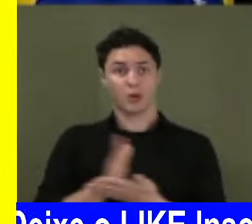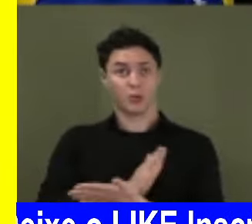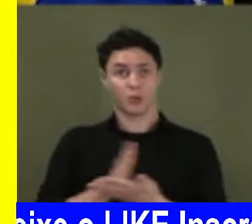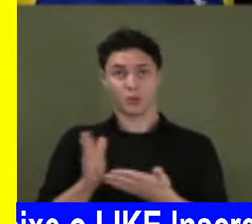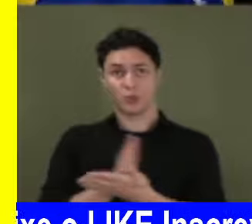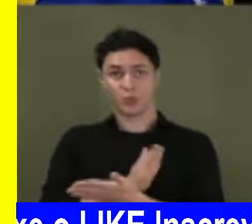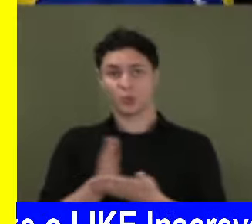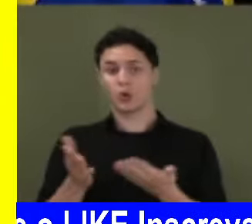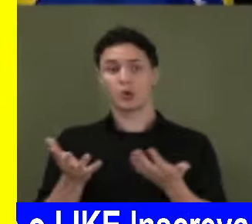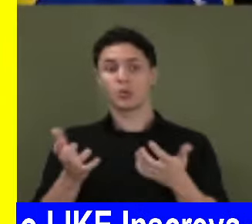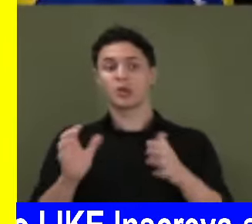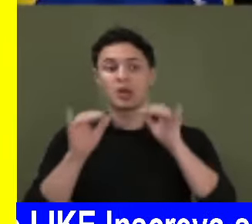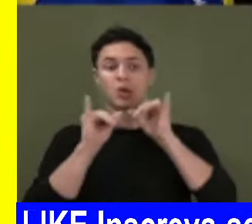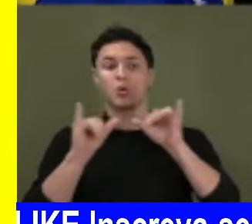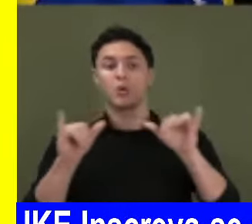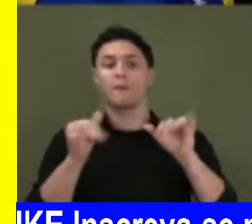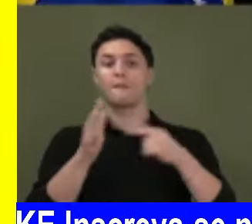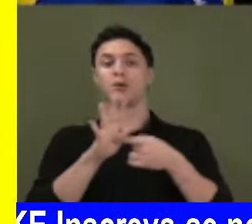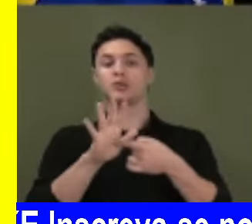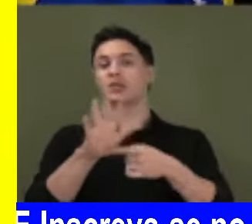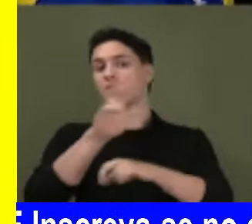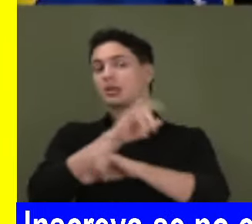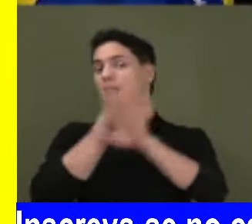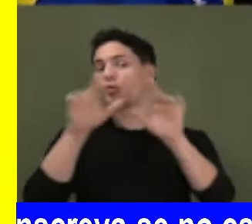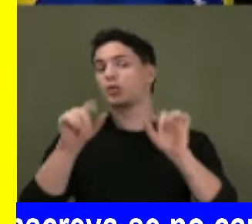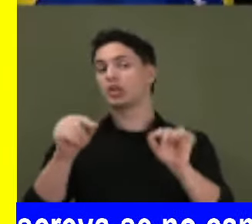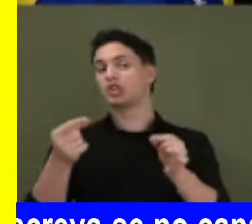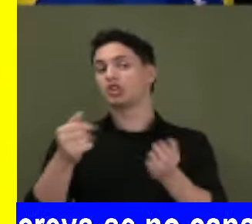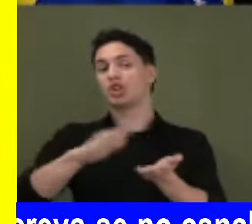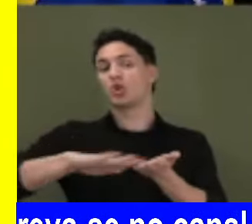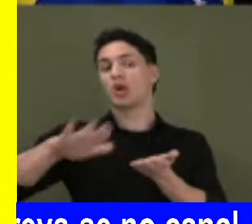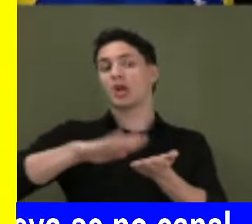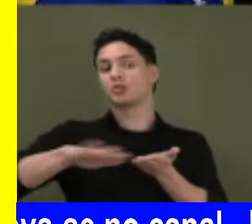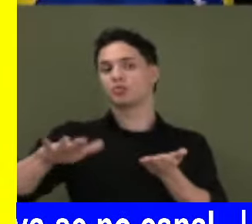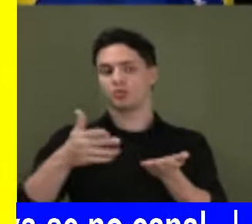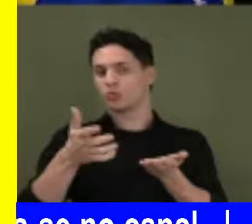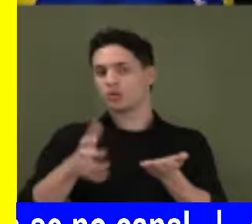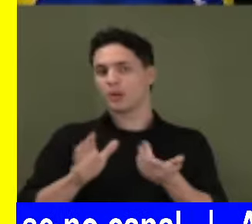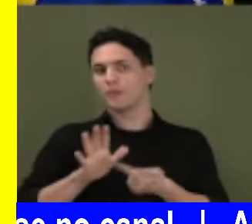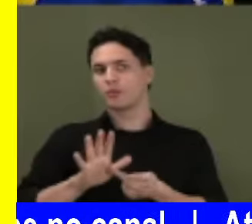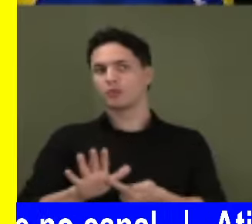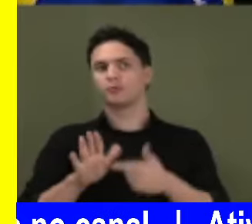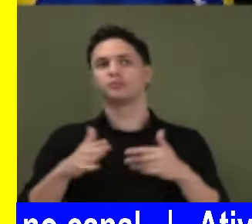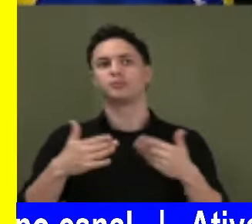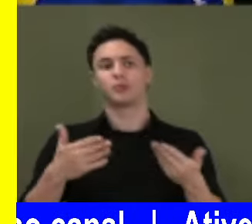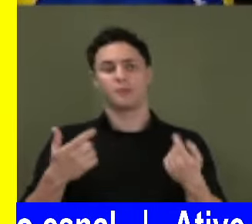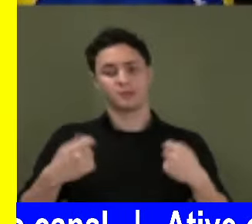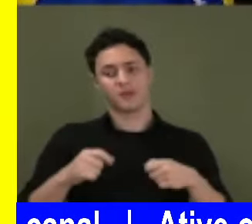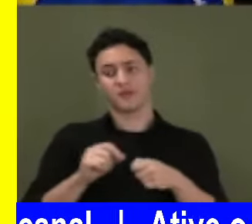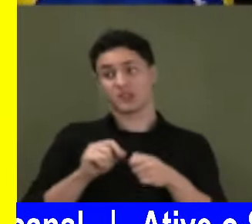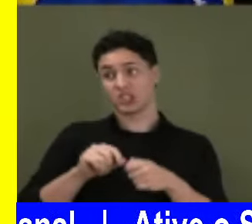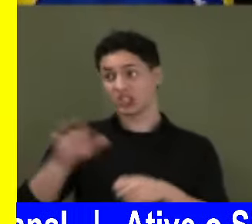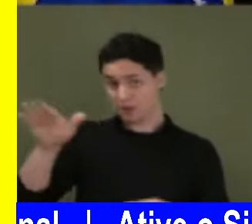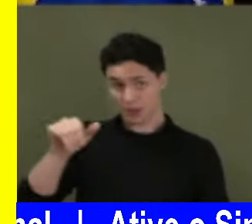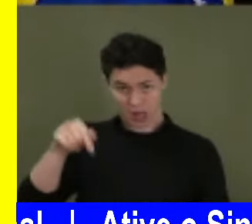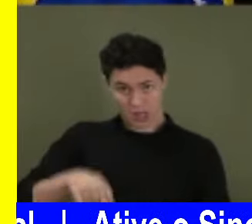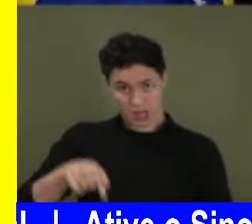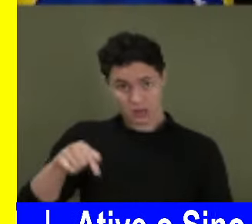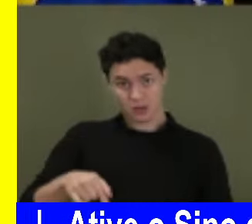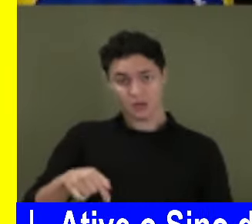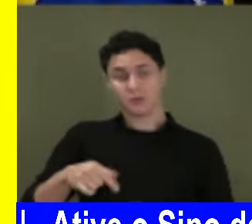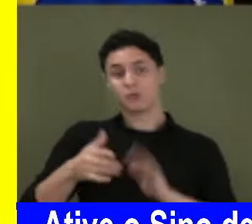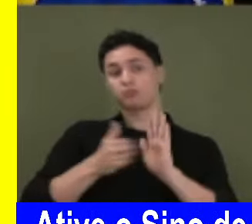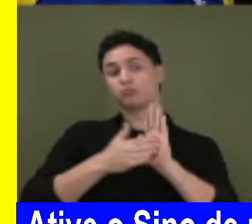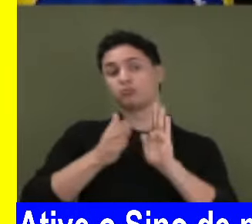não querendo divulgar o que gastou, pois devemos fazer aqui requerimento, aqui convocação para esses presidentes das estatais, para poder comprovar